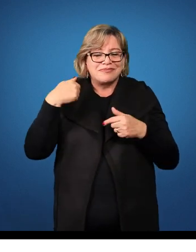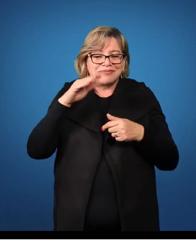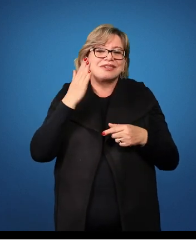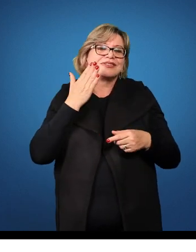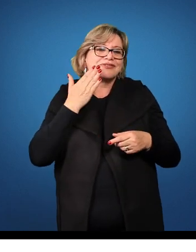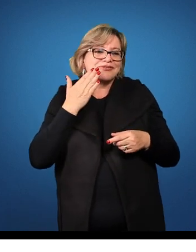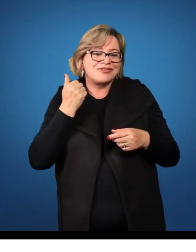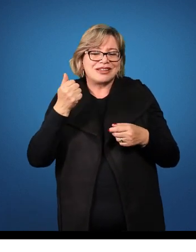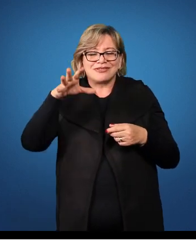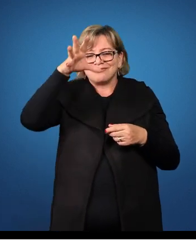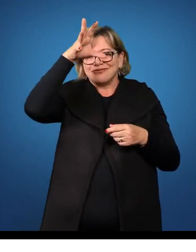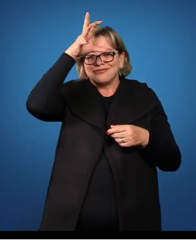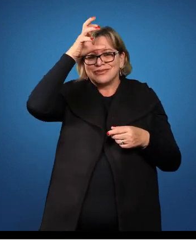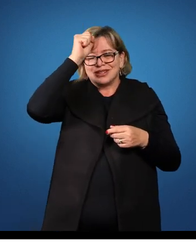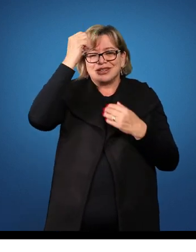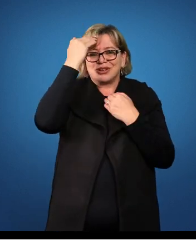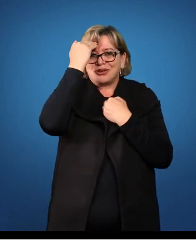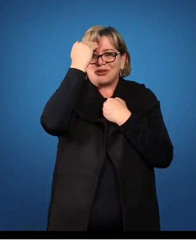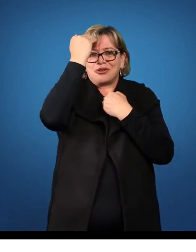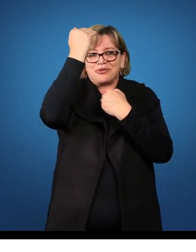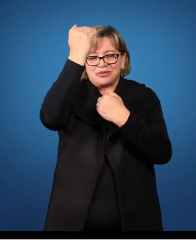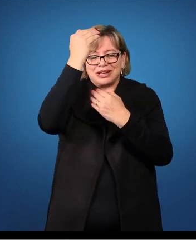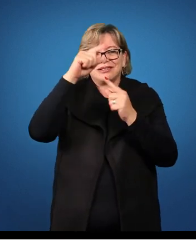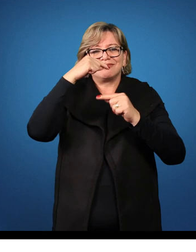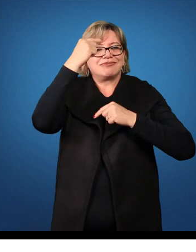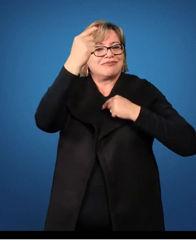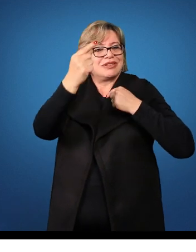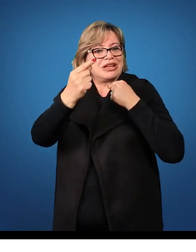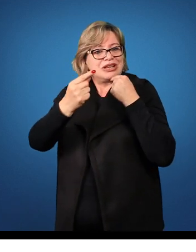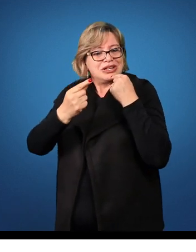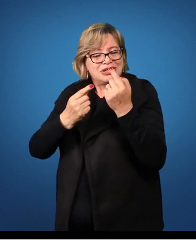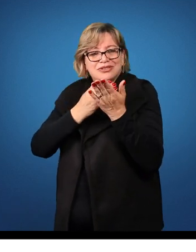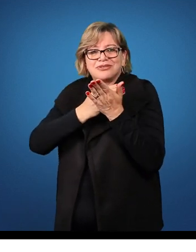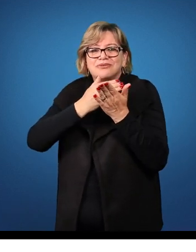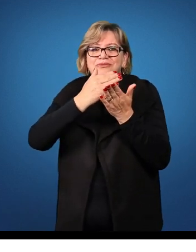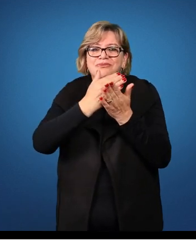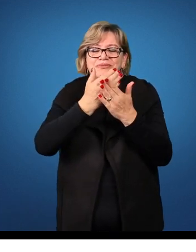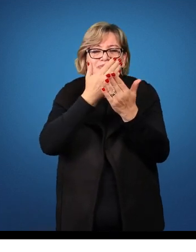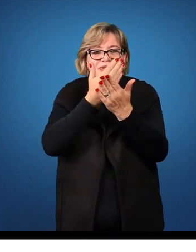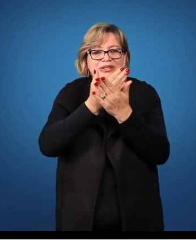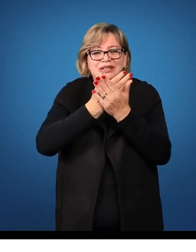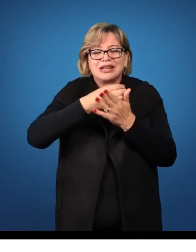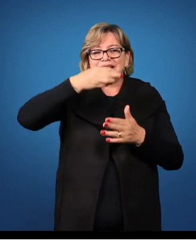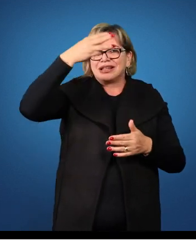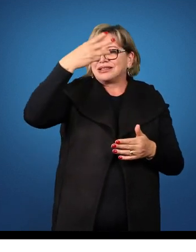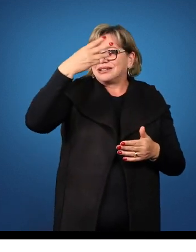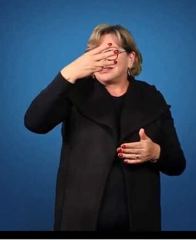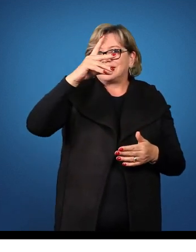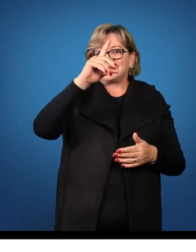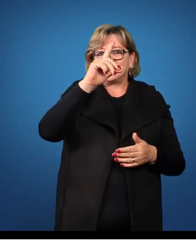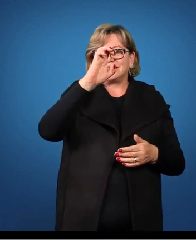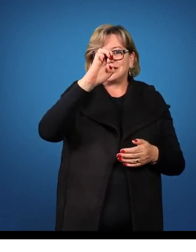Muito obrigado então. Nosso próximo passo é darmos início à terceira declinação.